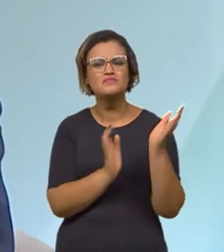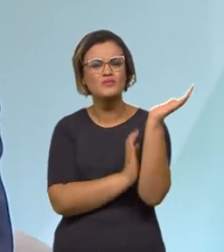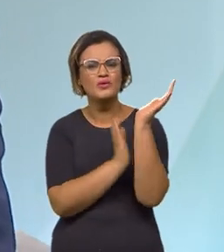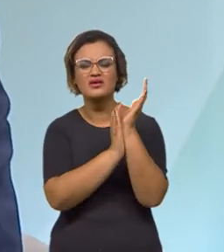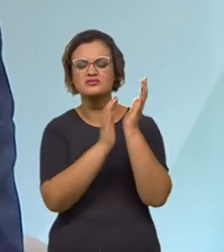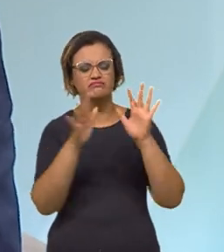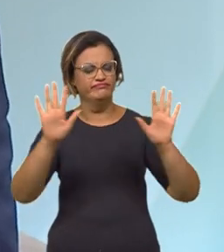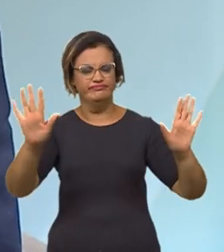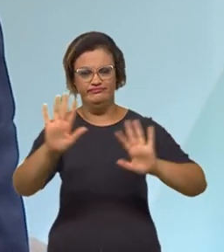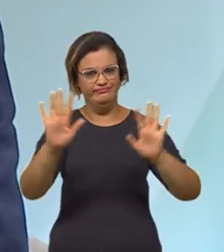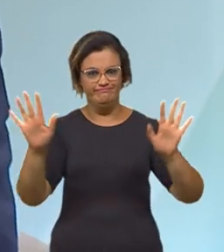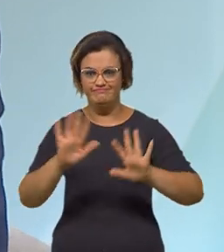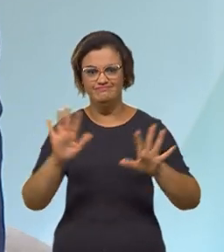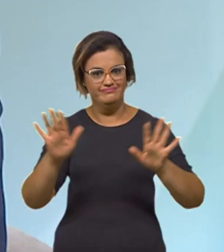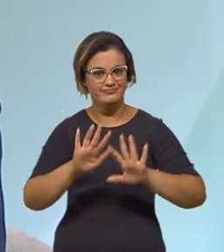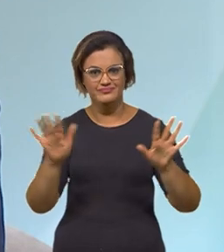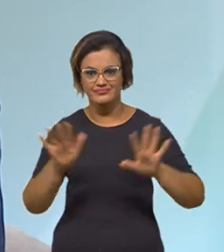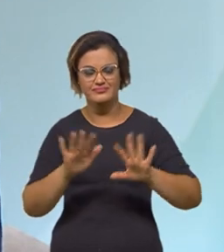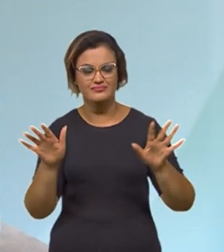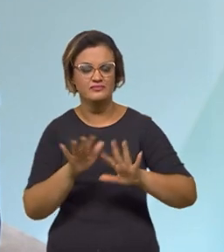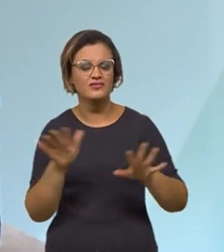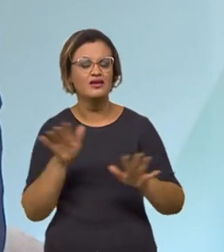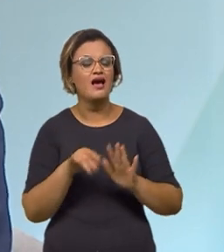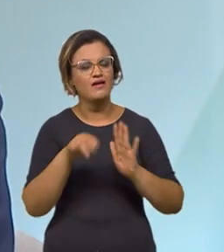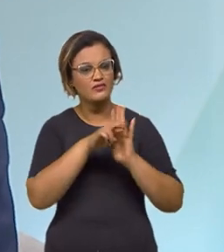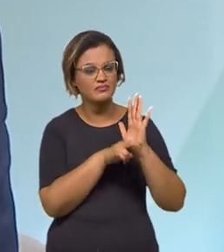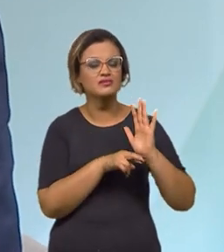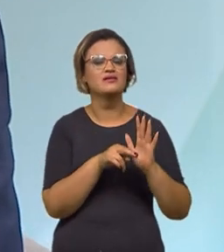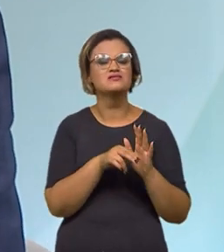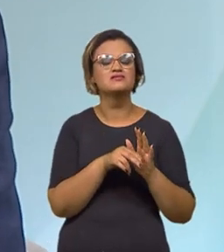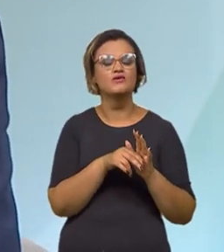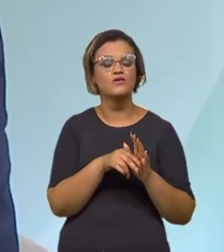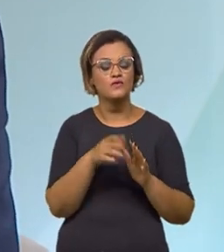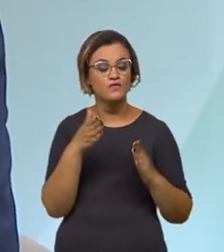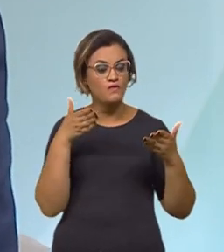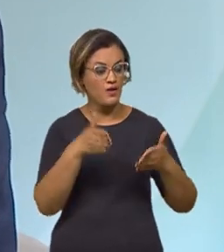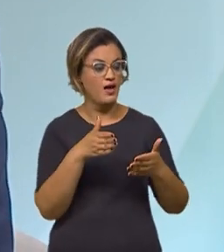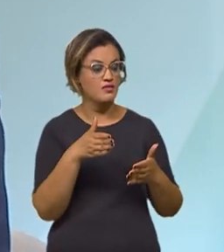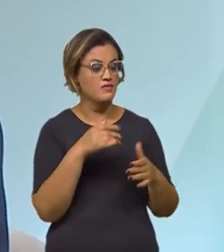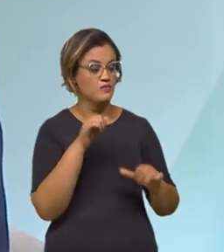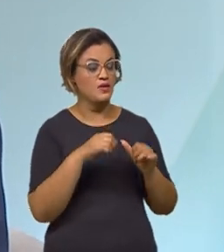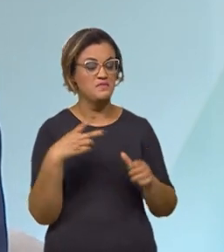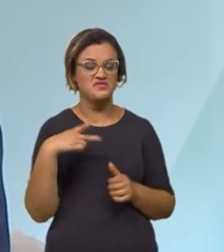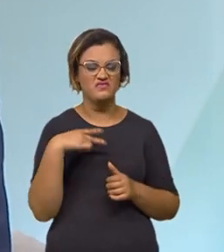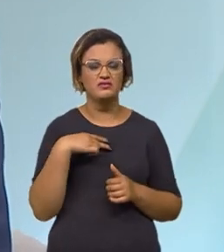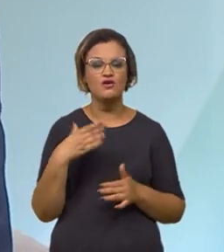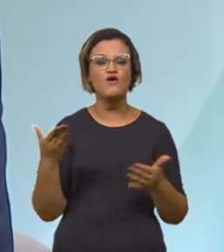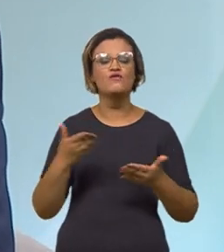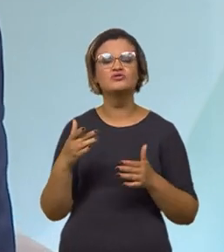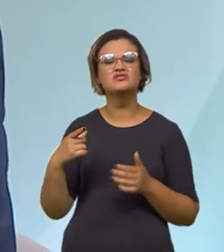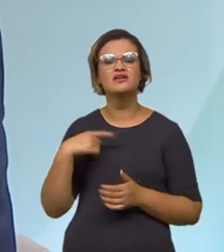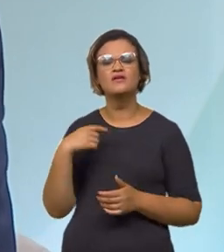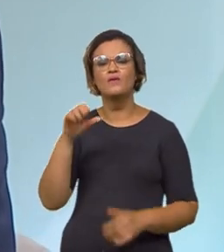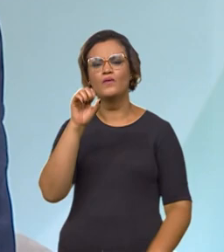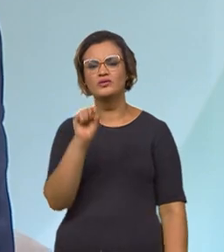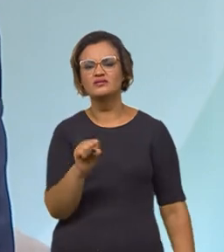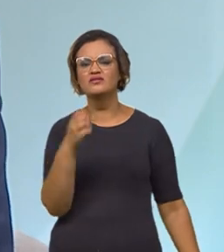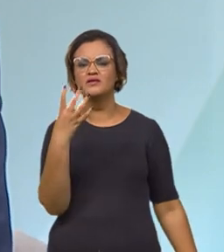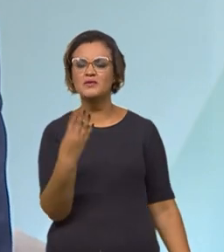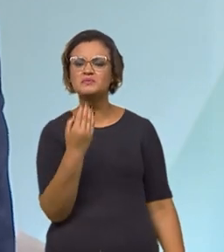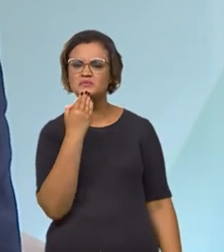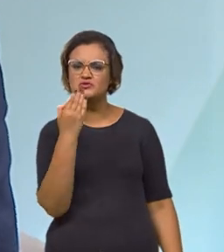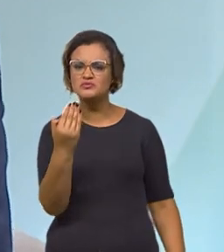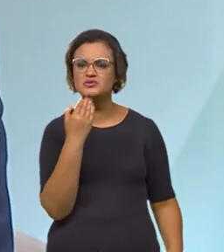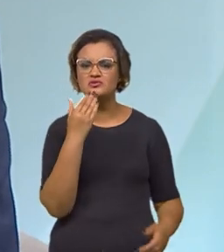burocracia, o fardo regulatório, em cima do privado estar investindo. Então, a gente tem hoje já 84 pedidos